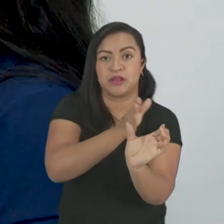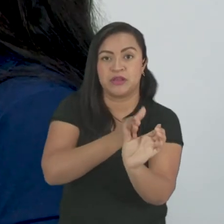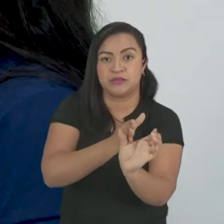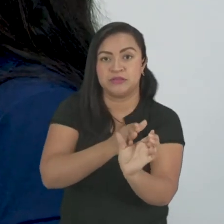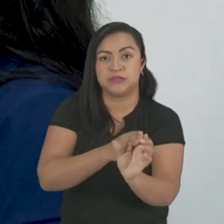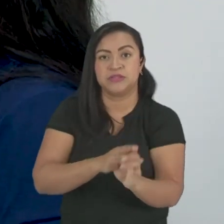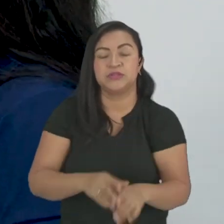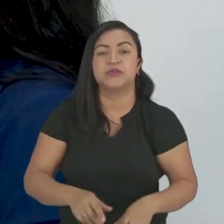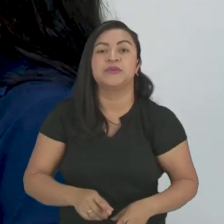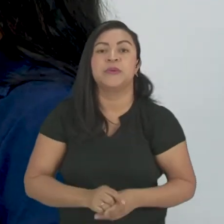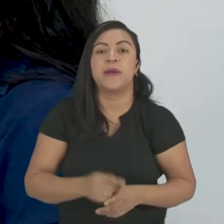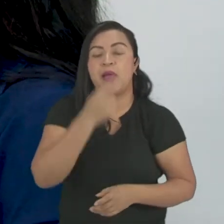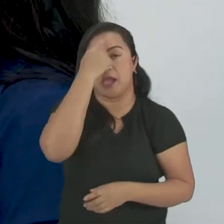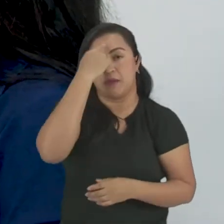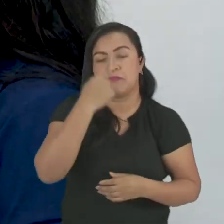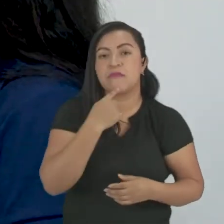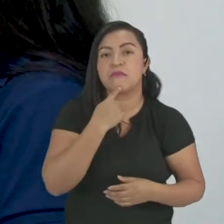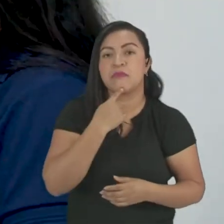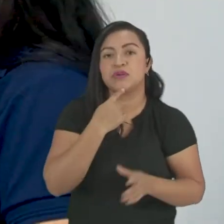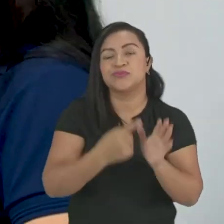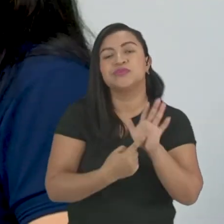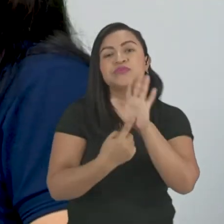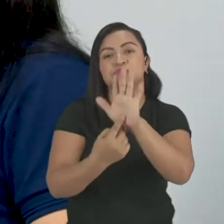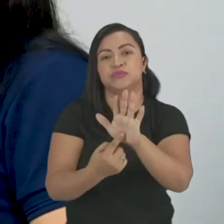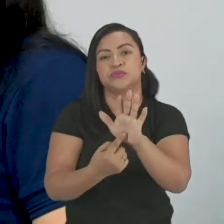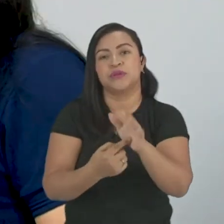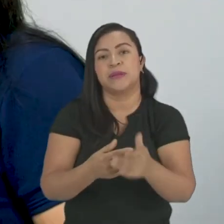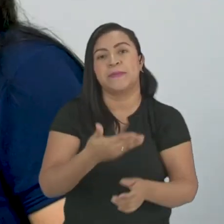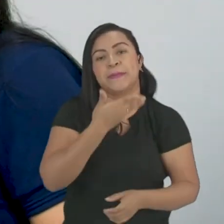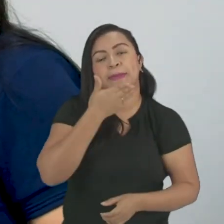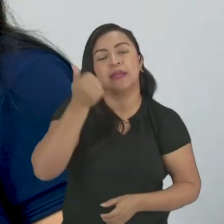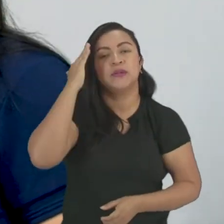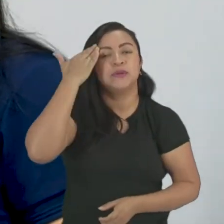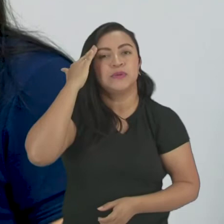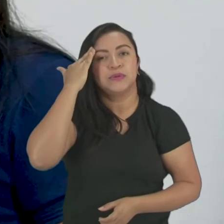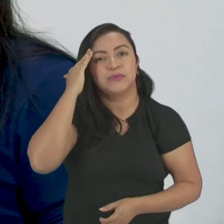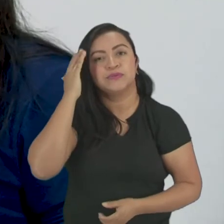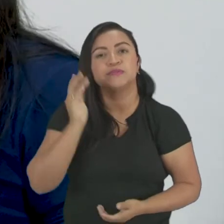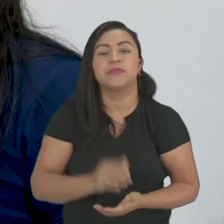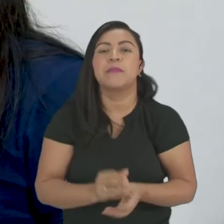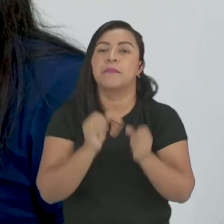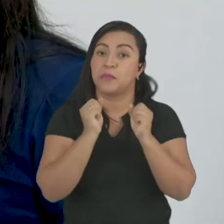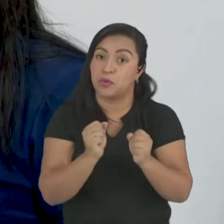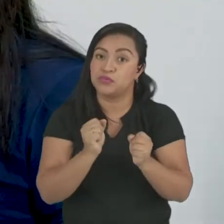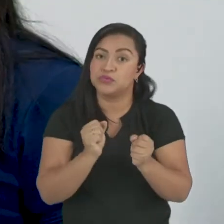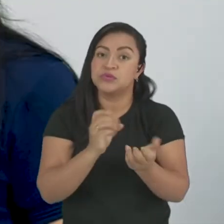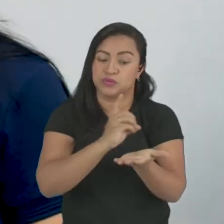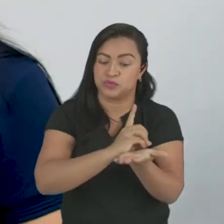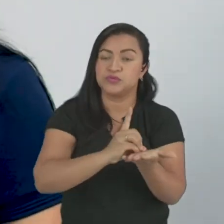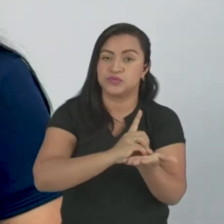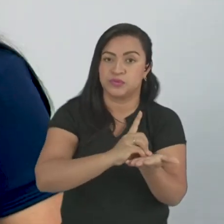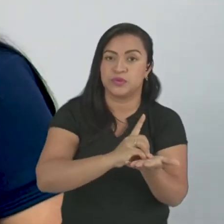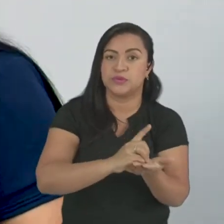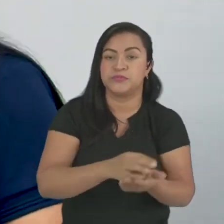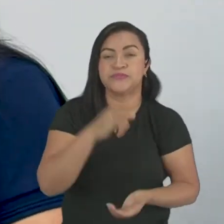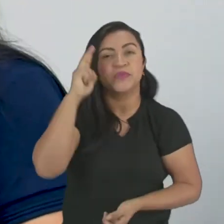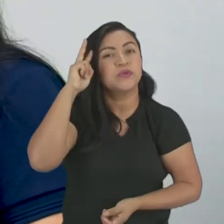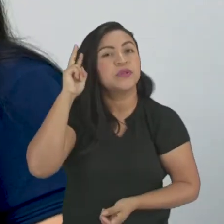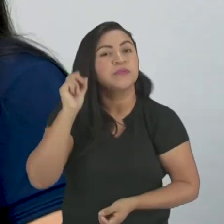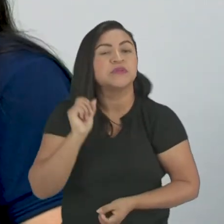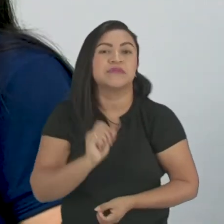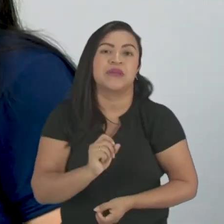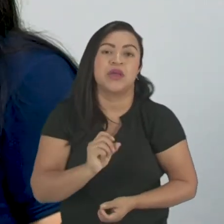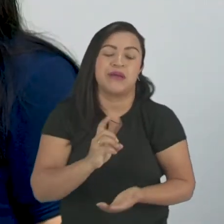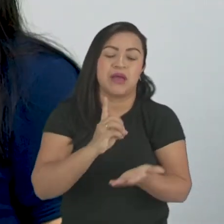para ilustrar o verbete. Nesse verbete, tem uma ilustração da imagem. Pode ter esse recurso no dicionário também. Então, lembrando, o dicionário não